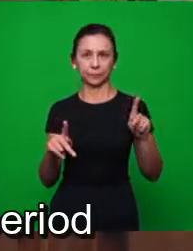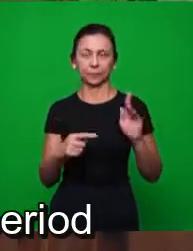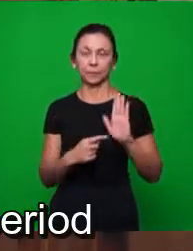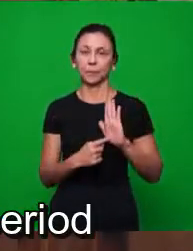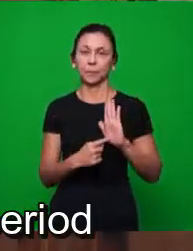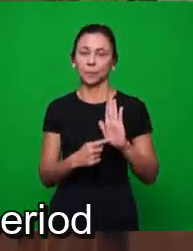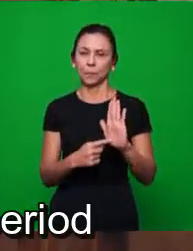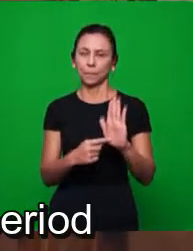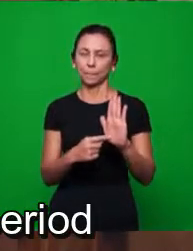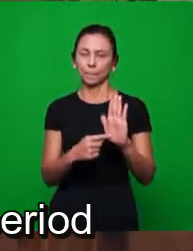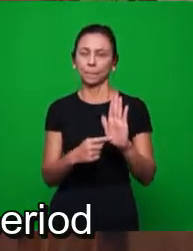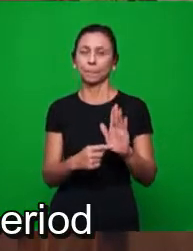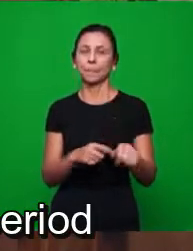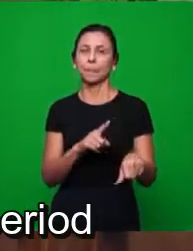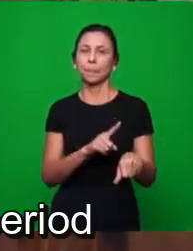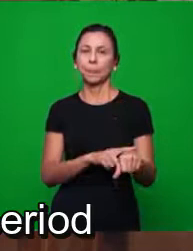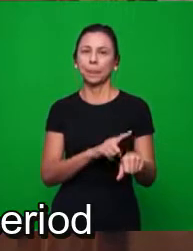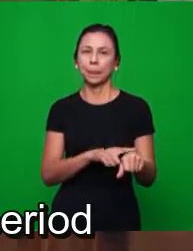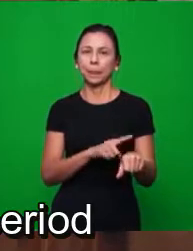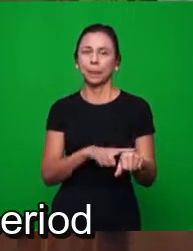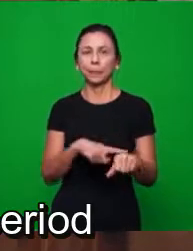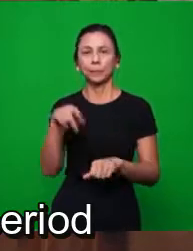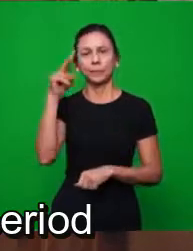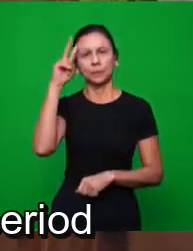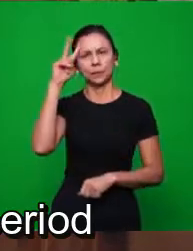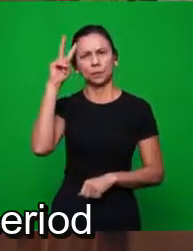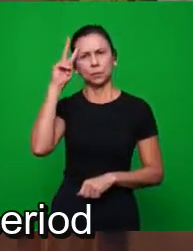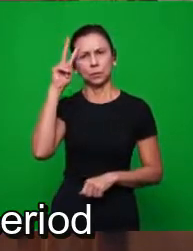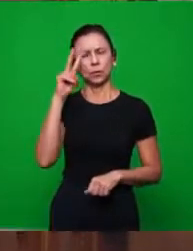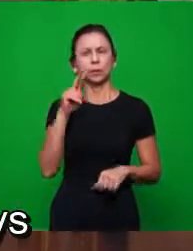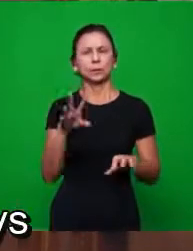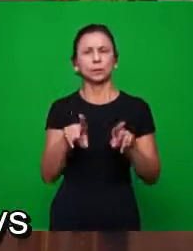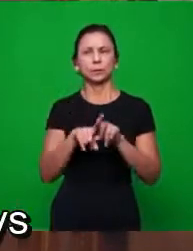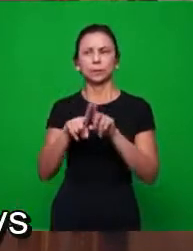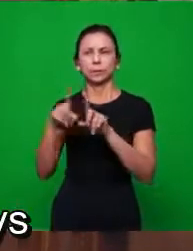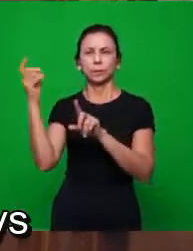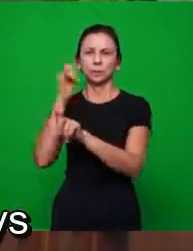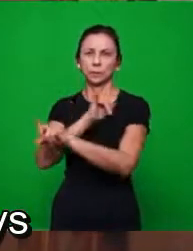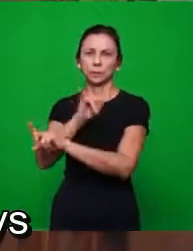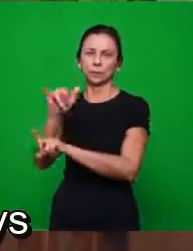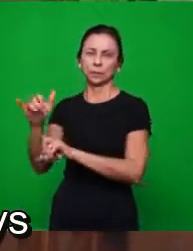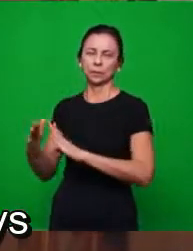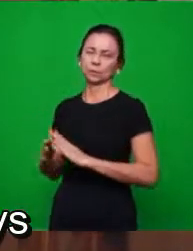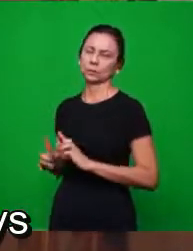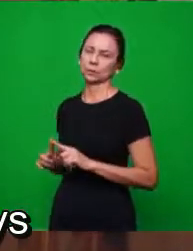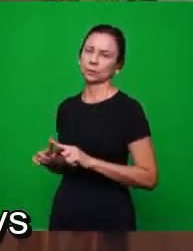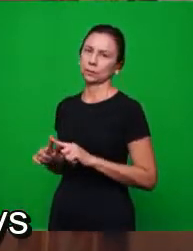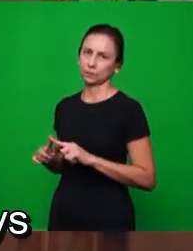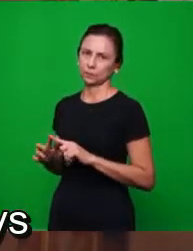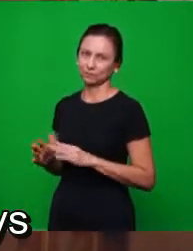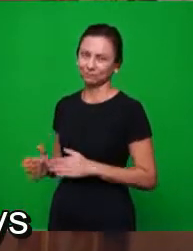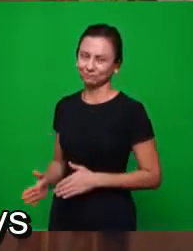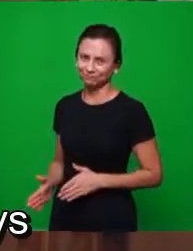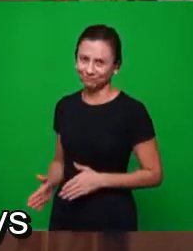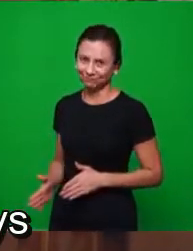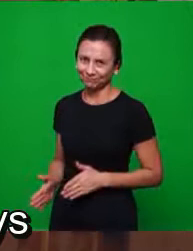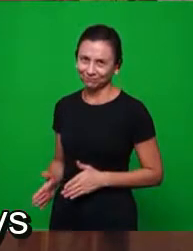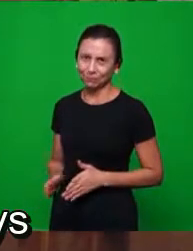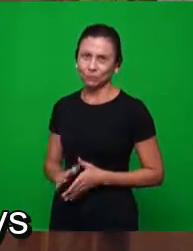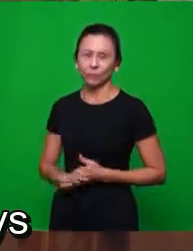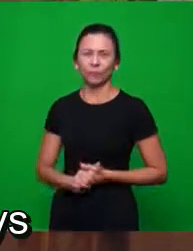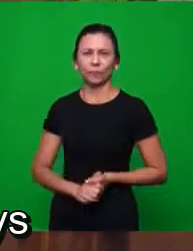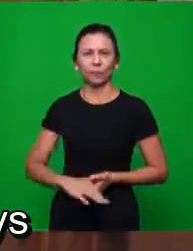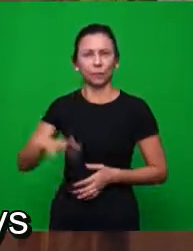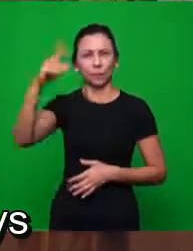período histórico e profético da Igreja. A partir do